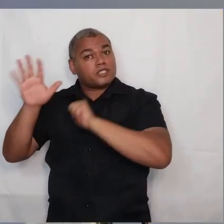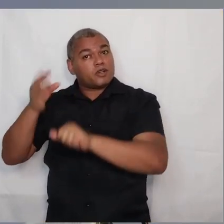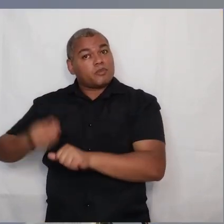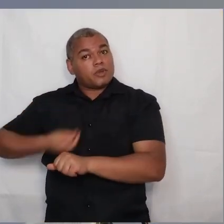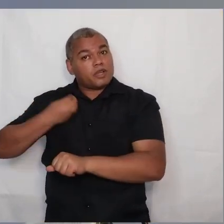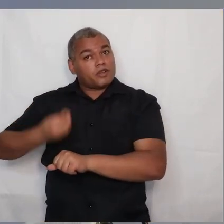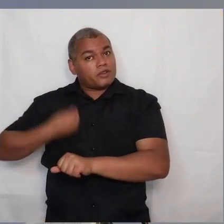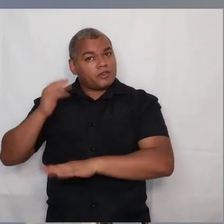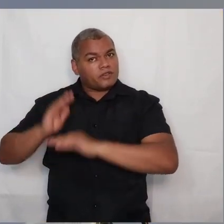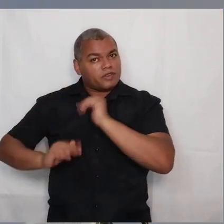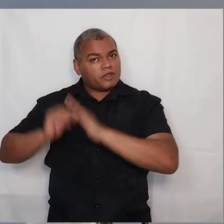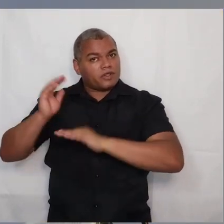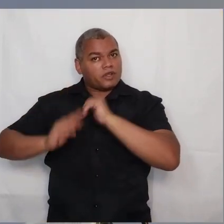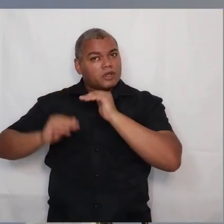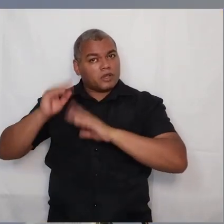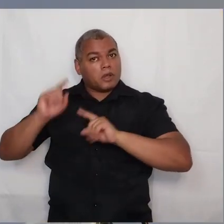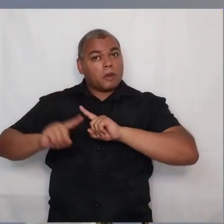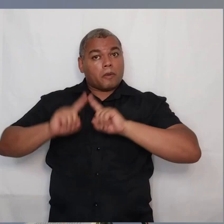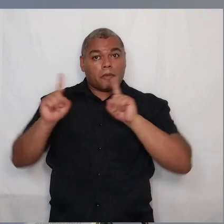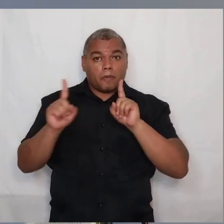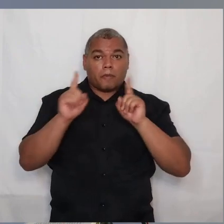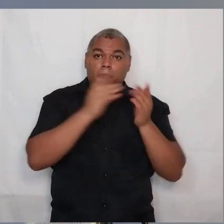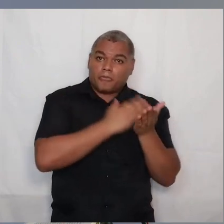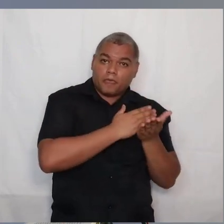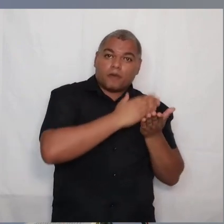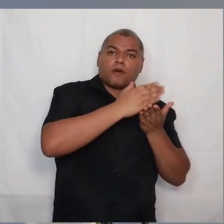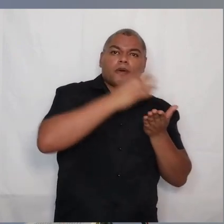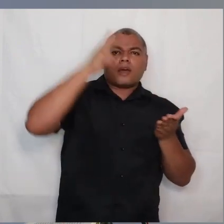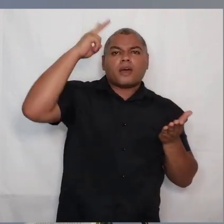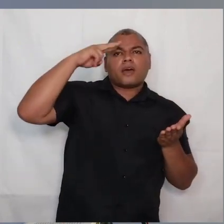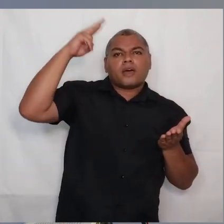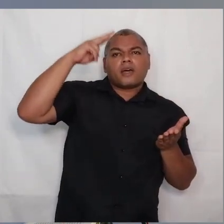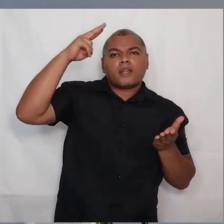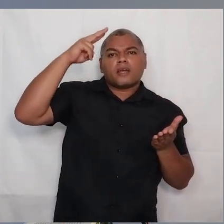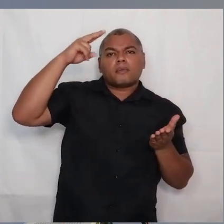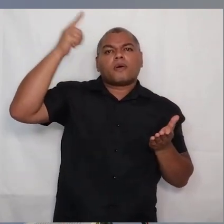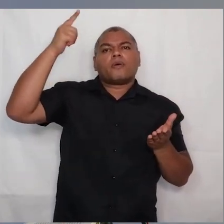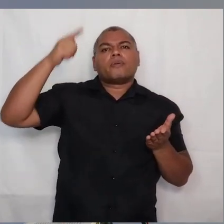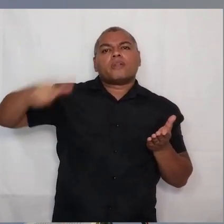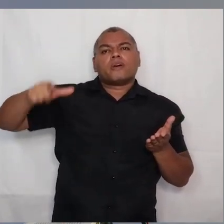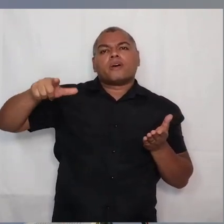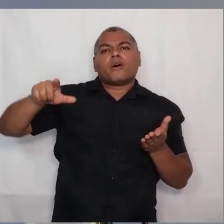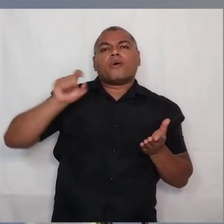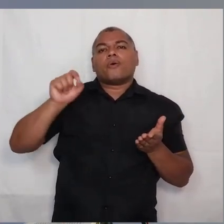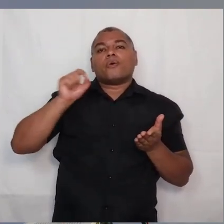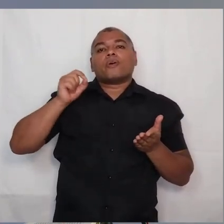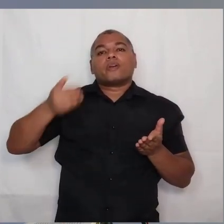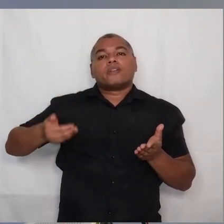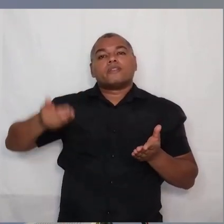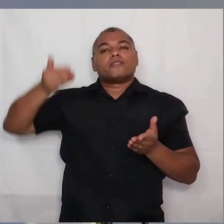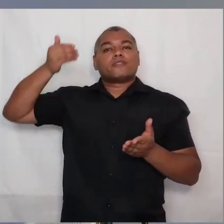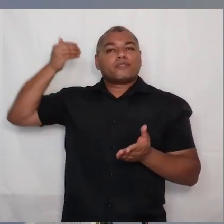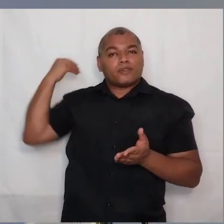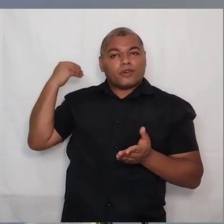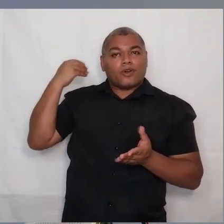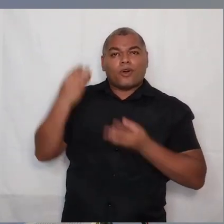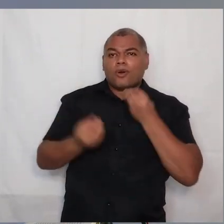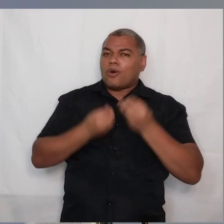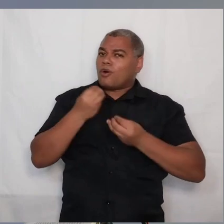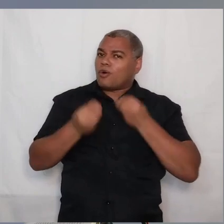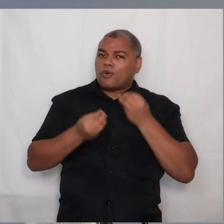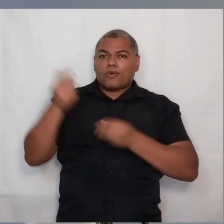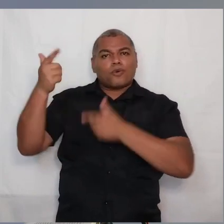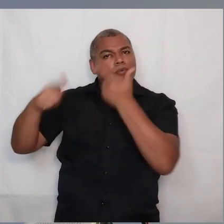Mas ele, no começo do nosso texto, relembra mais uma vez o que eles foram. Eles foram como todos os